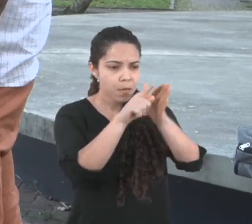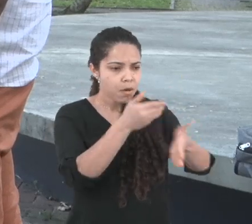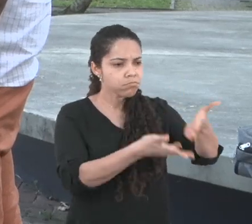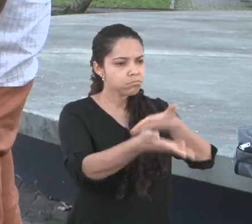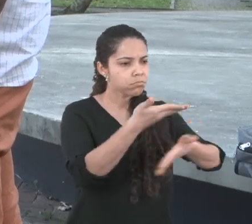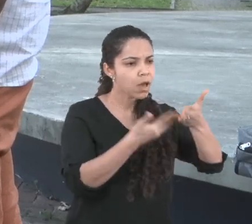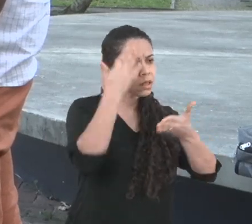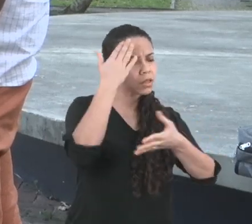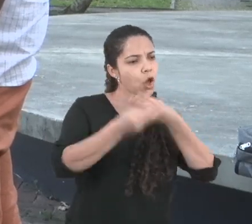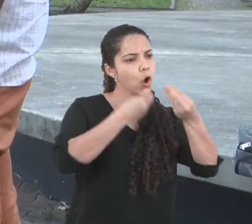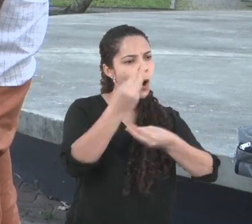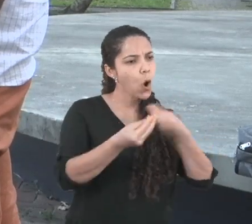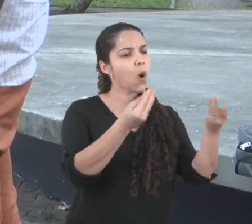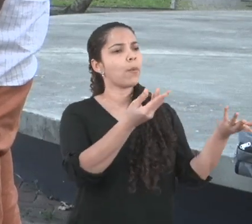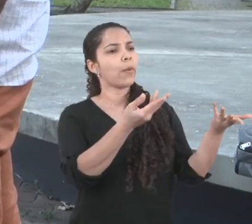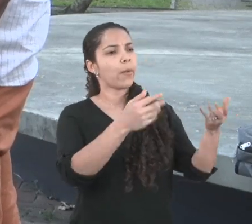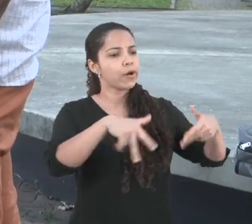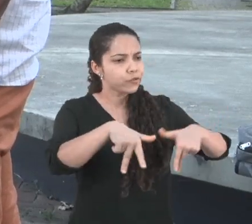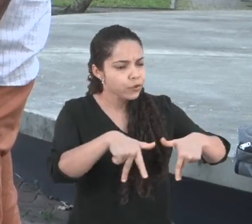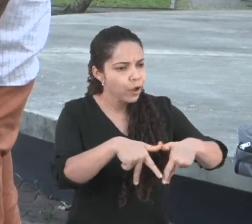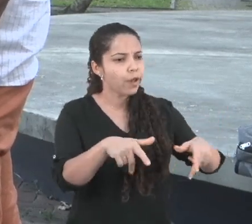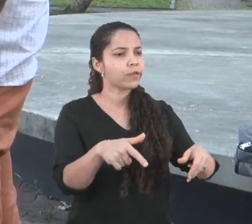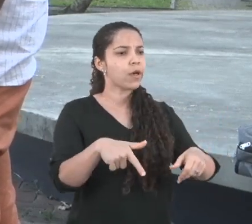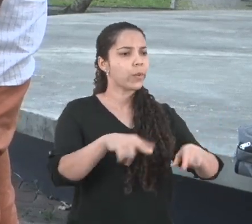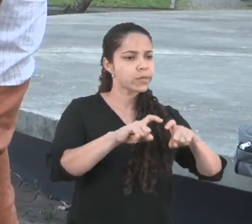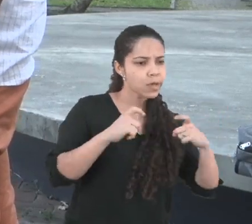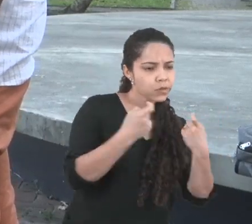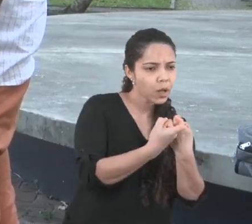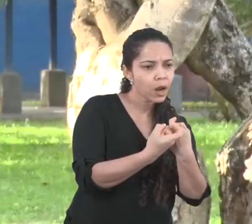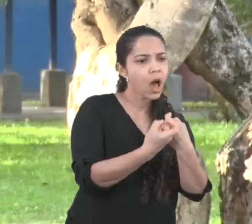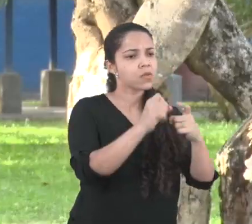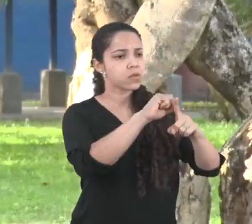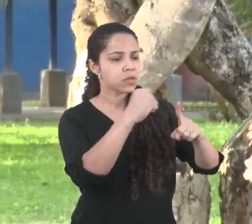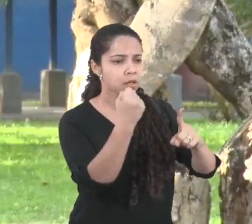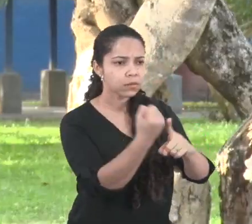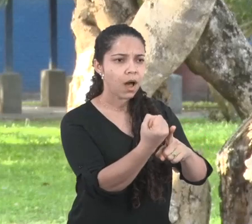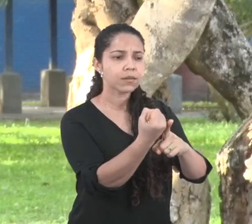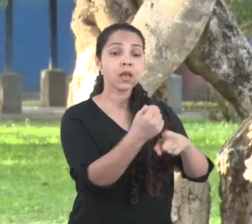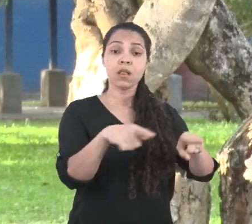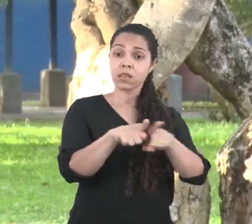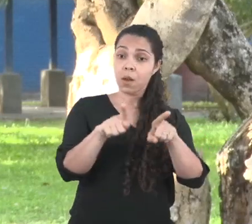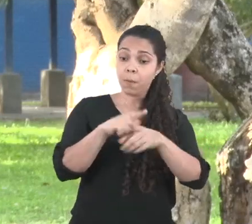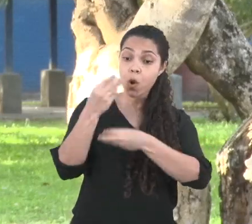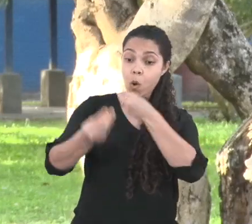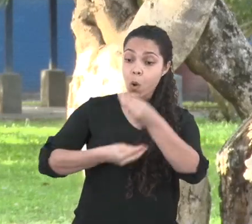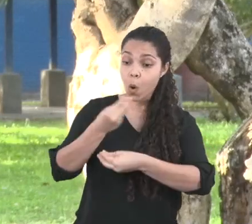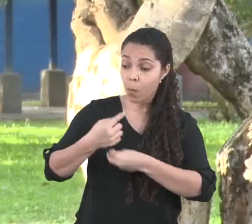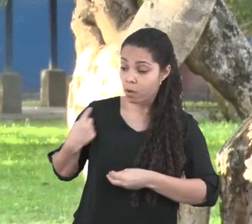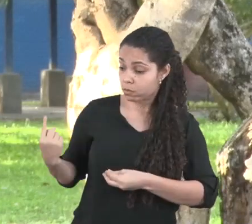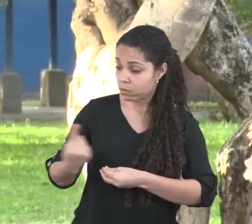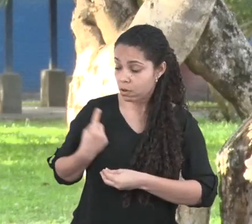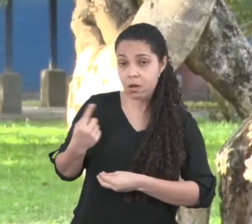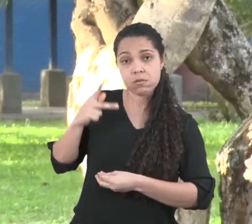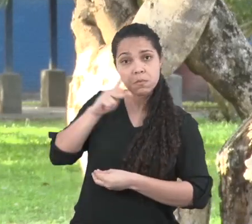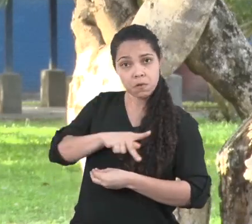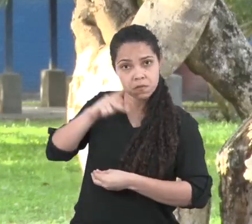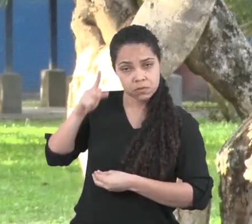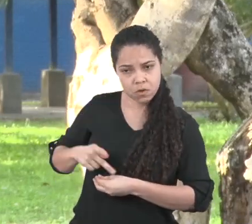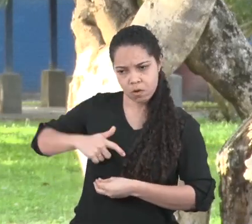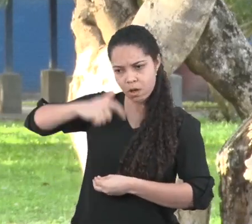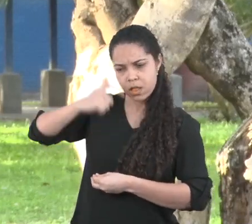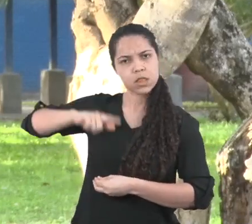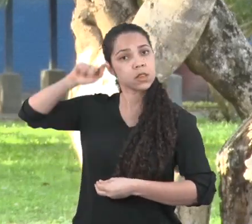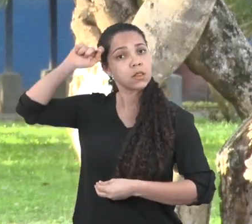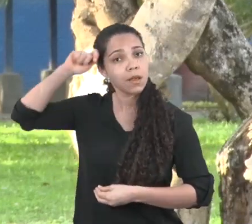entender quais são os gêneros e quais são as sexualidades que estão na nossa sociedade, mas muito melhor. Como é que nós, professores, que